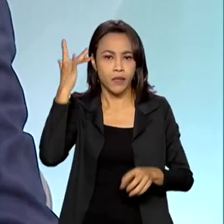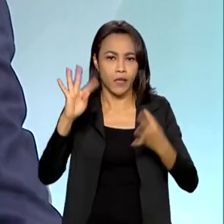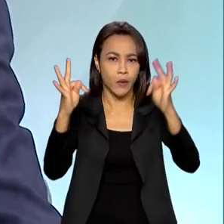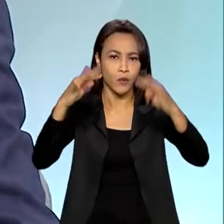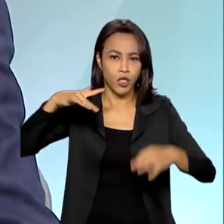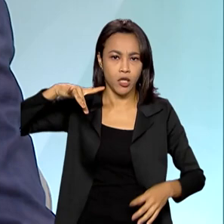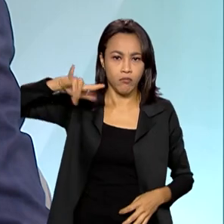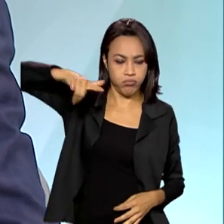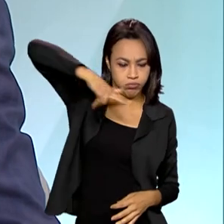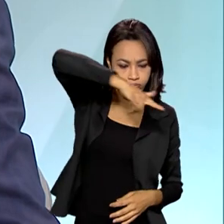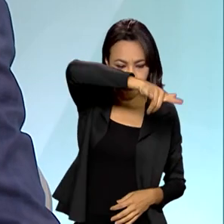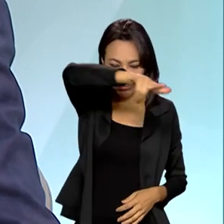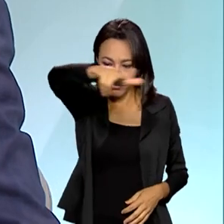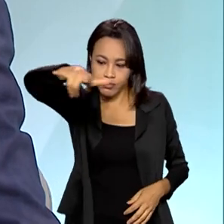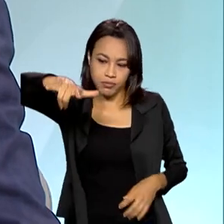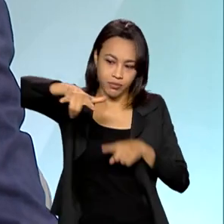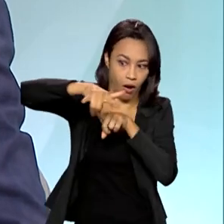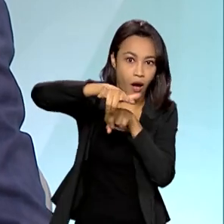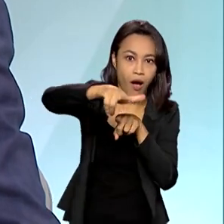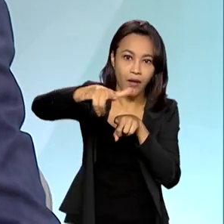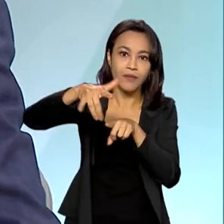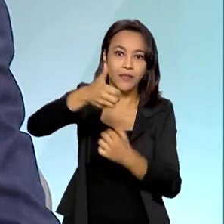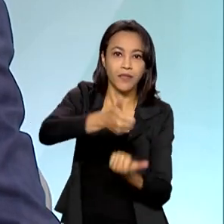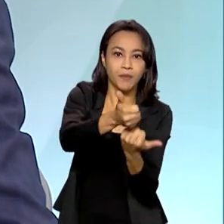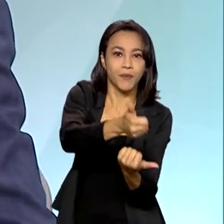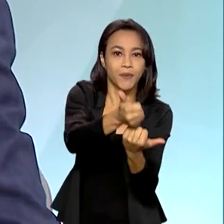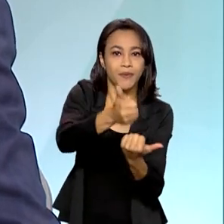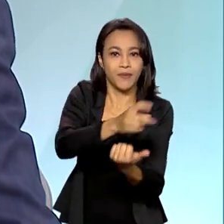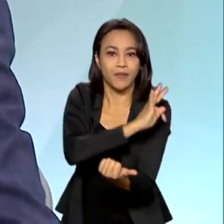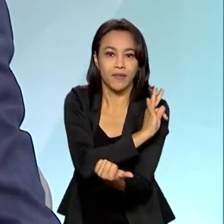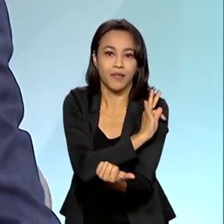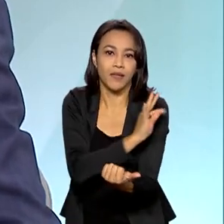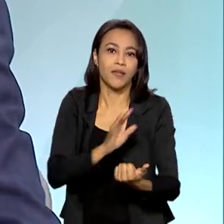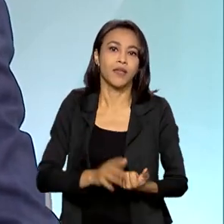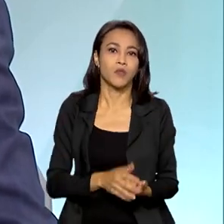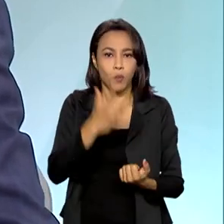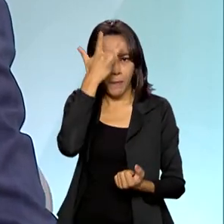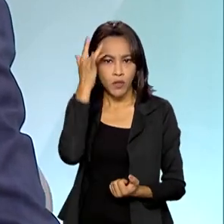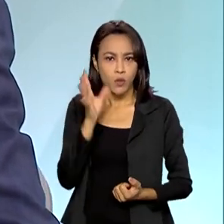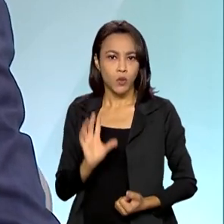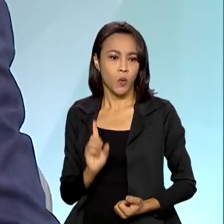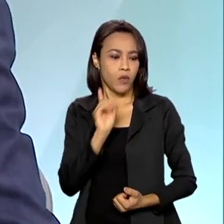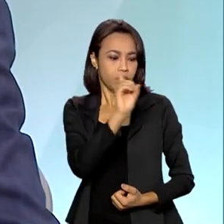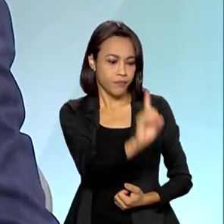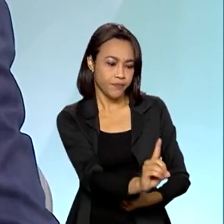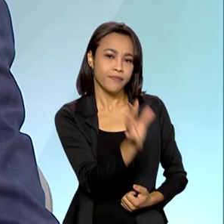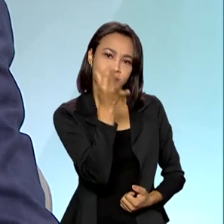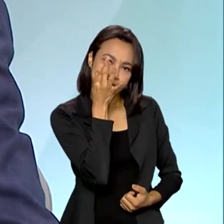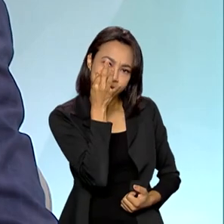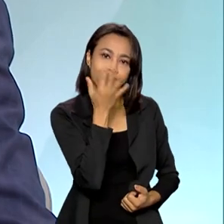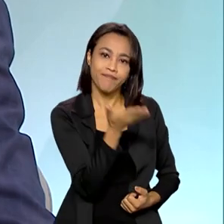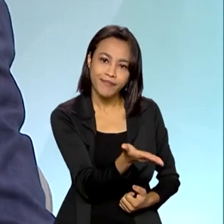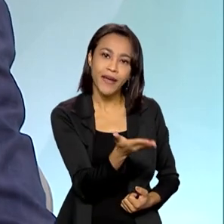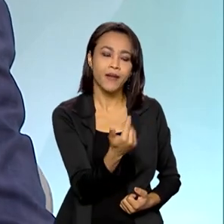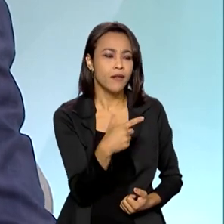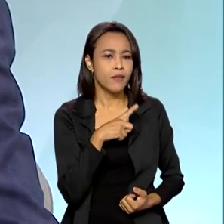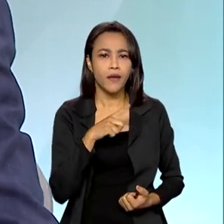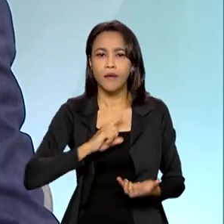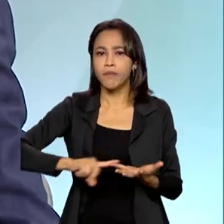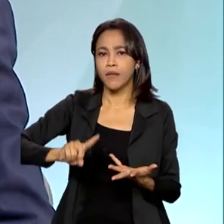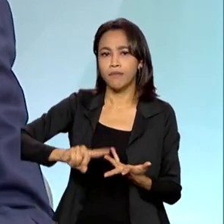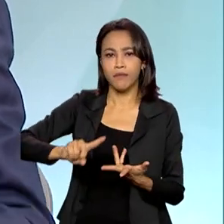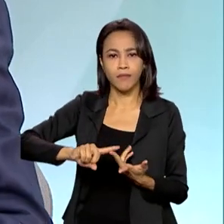de um assistente técnico residente, um agrônomo residente na sua propriedade, enfim, ele tem todos os recursos